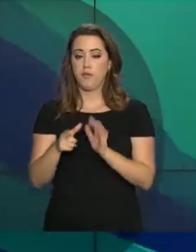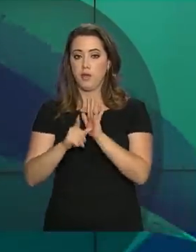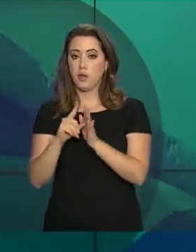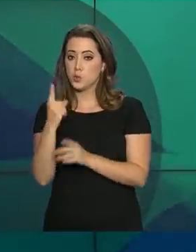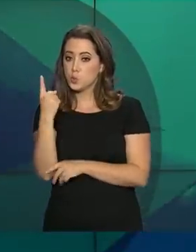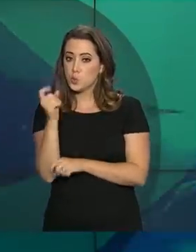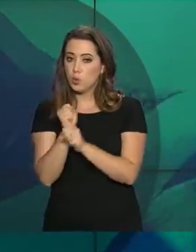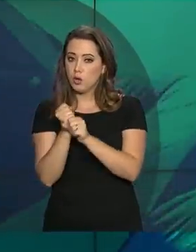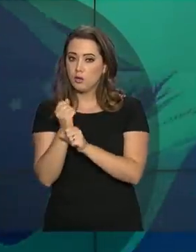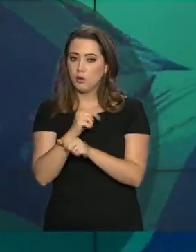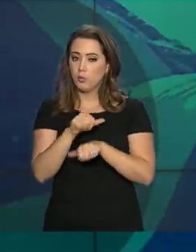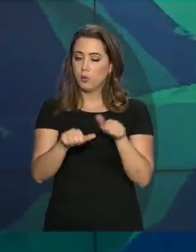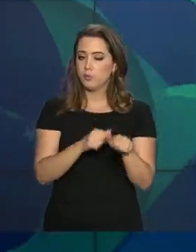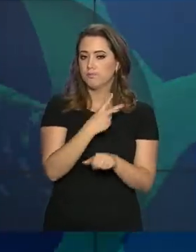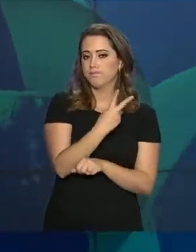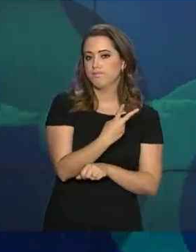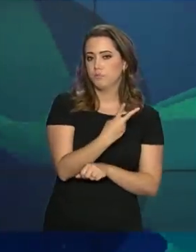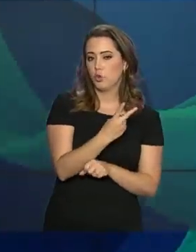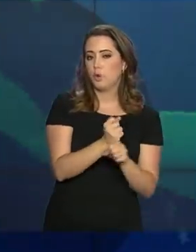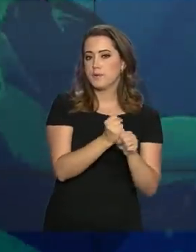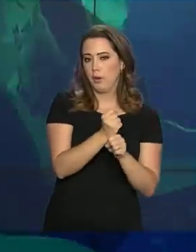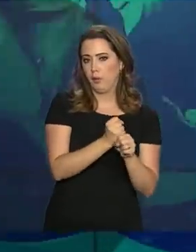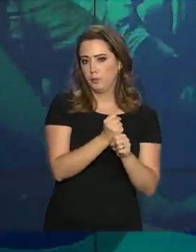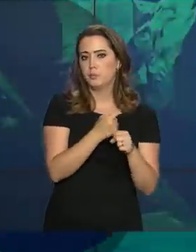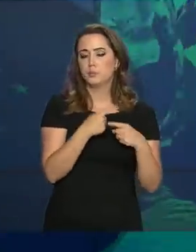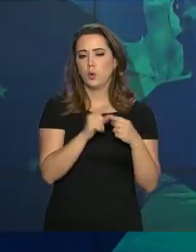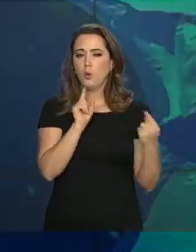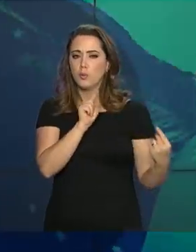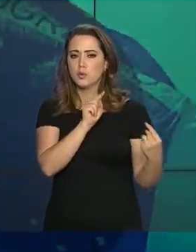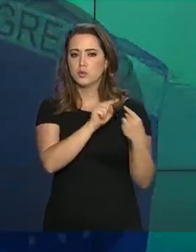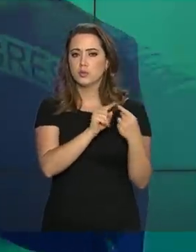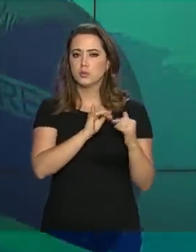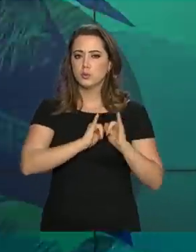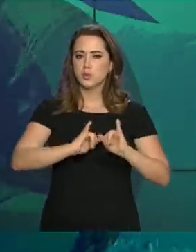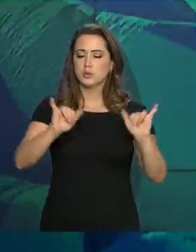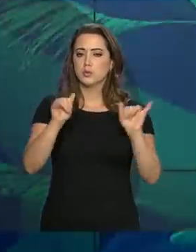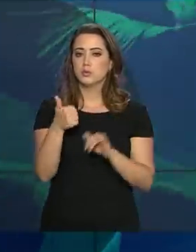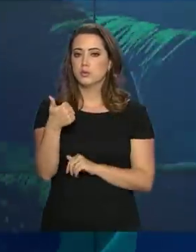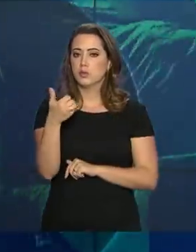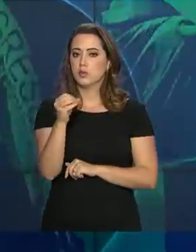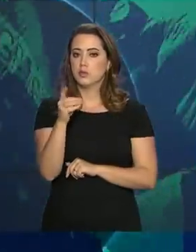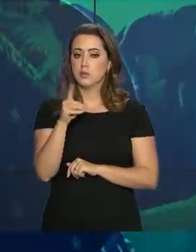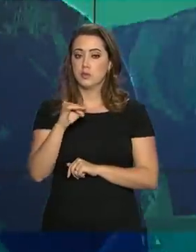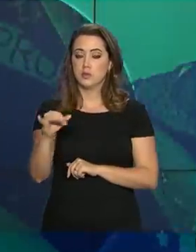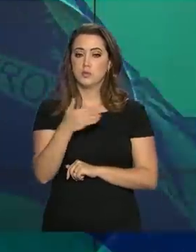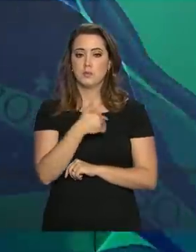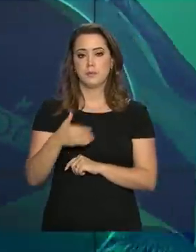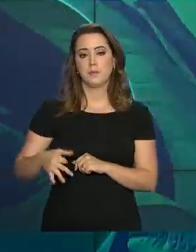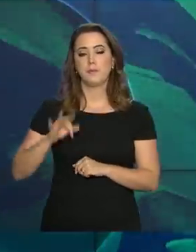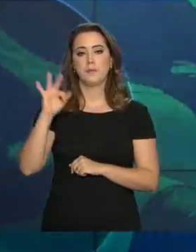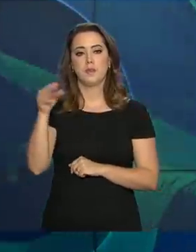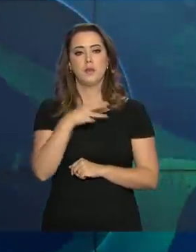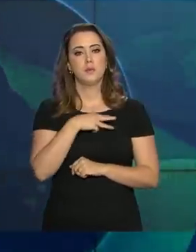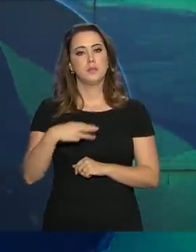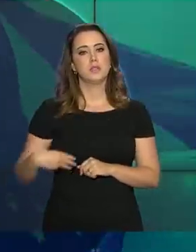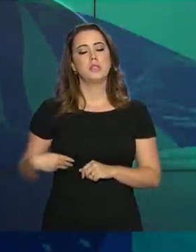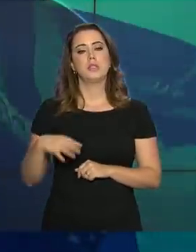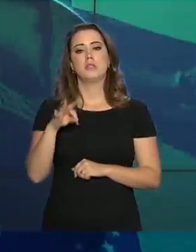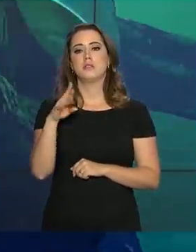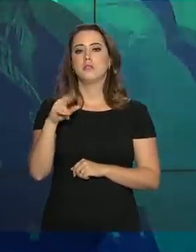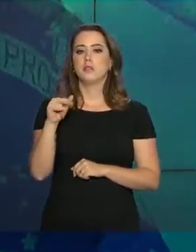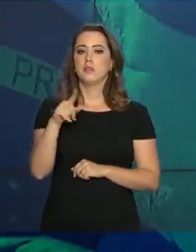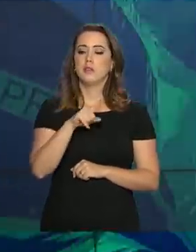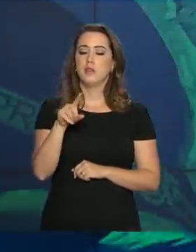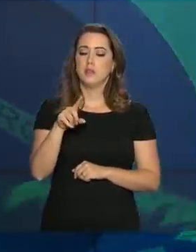para 2 anos. A medida faz parte das metas anunciadas para os primeiros 100 dias do governo federal. A ministra Tereza